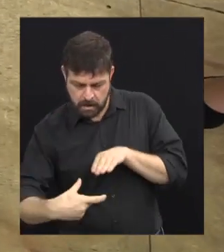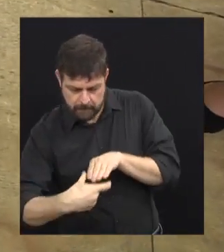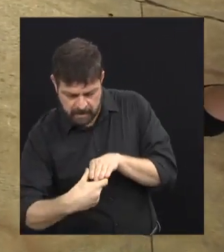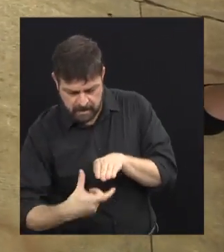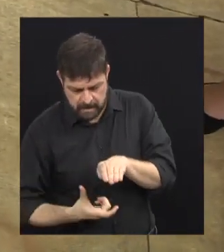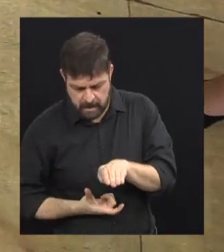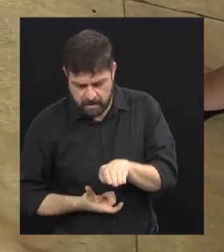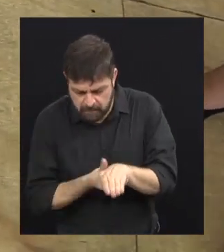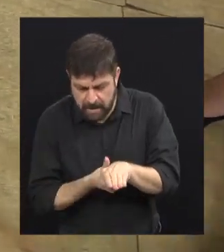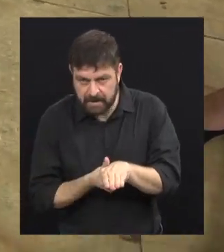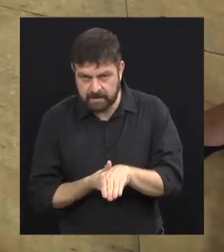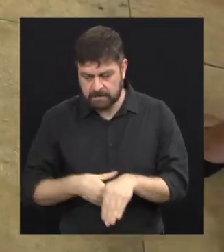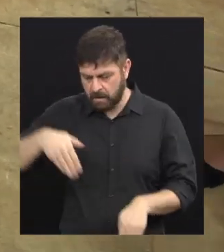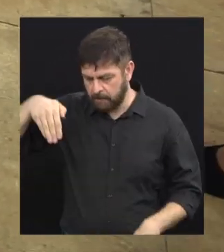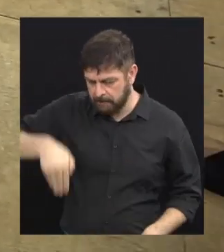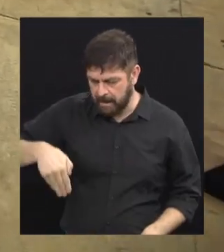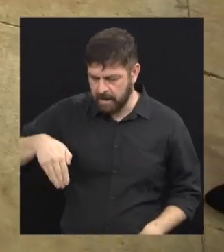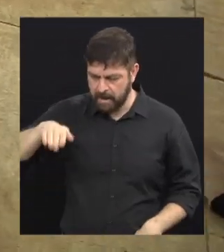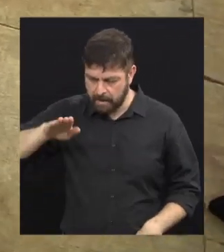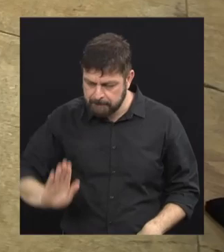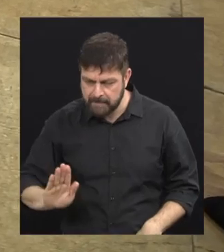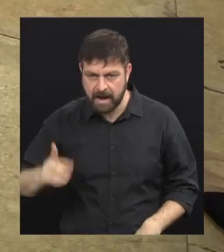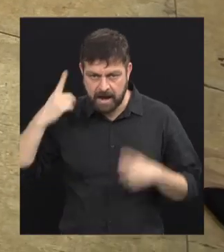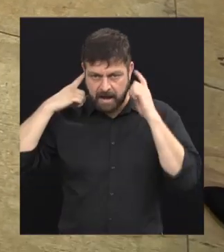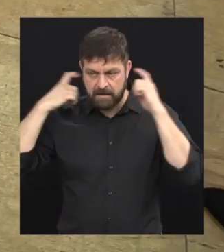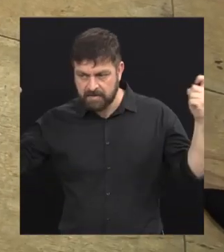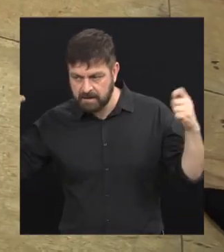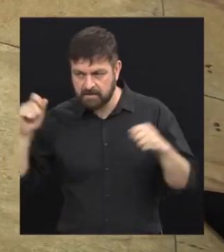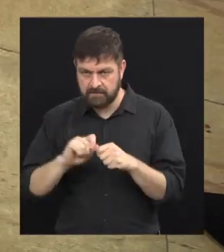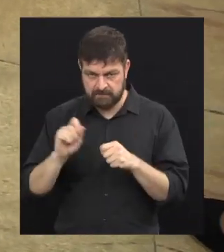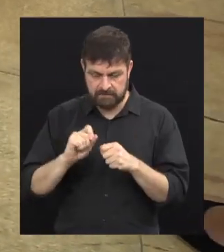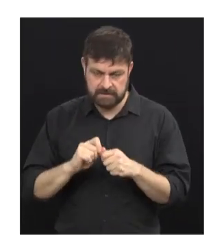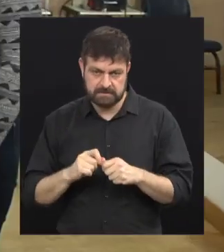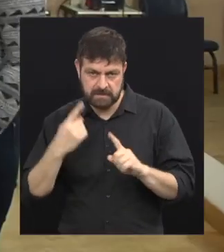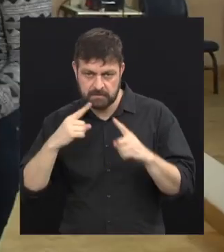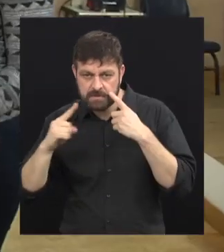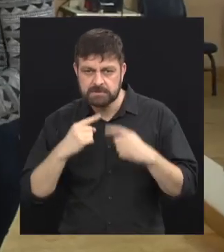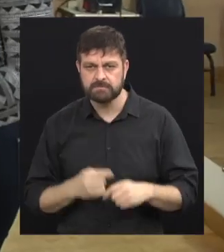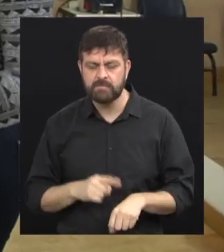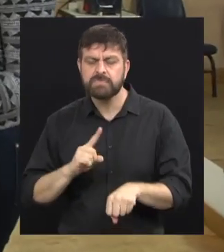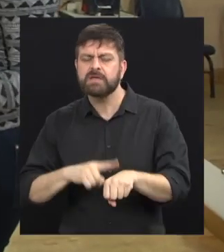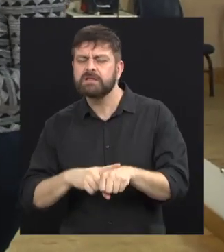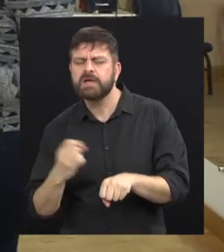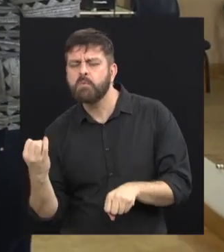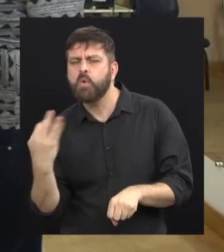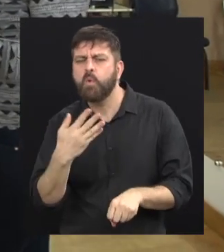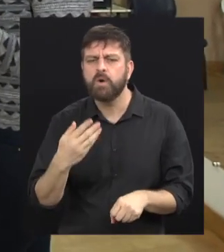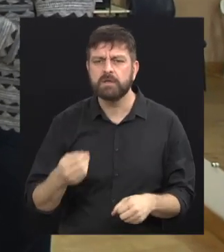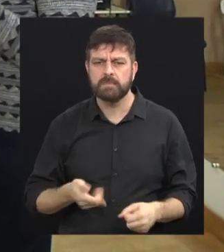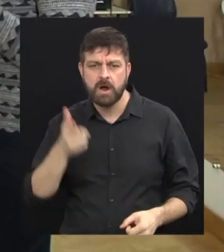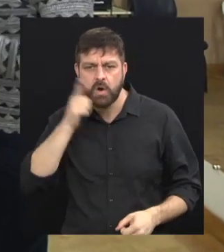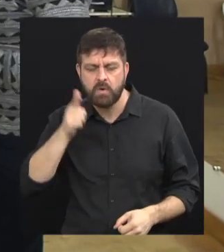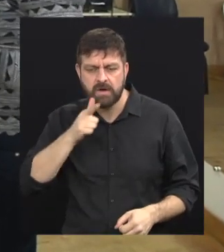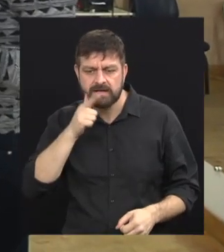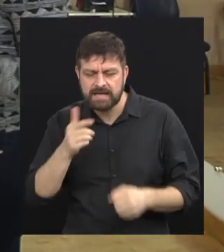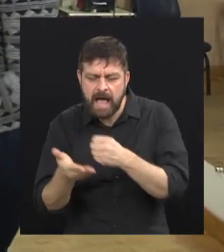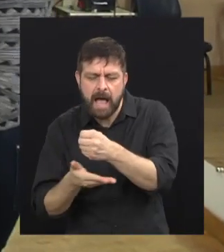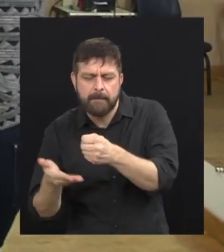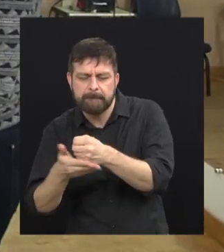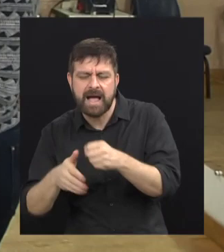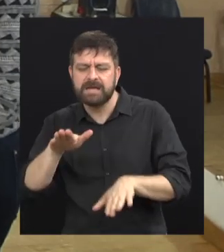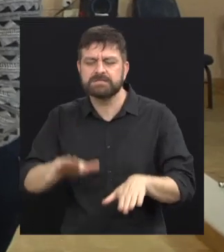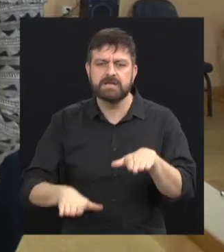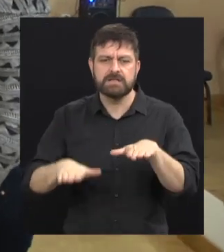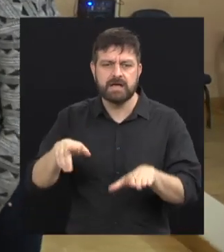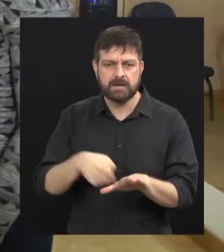São duas. Essas daqui. E elas que determinam todo o ritmo da balança. Quanto tempo precisa de aula pra se ter noção de básico de